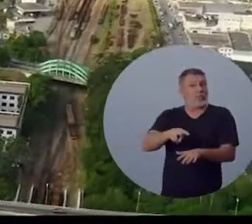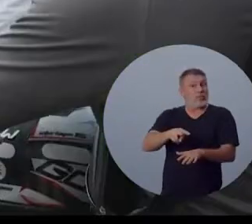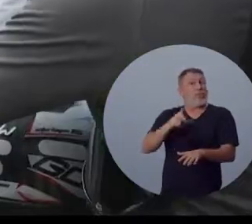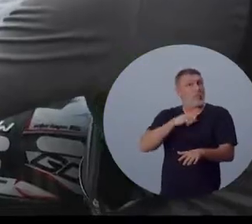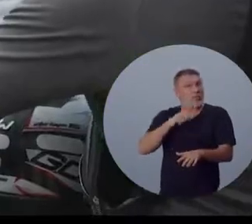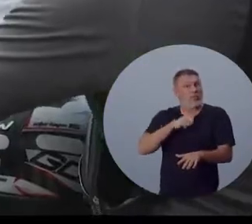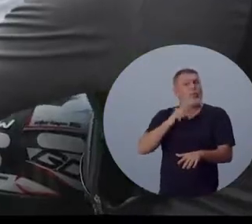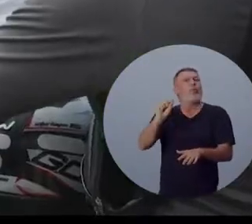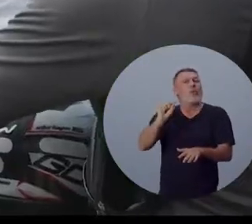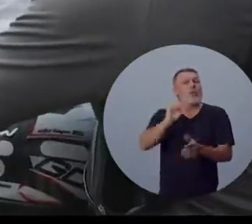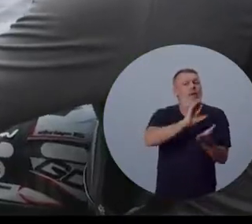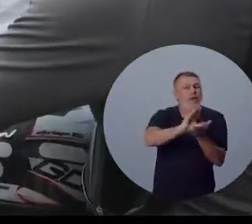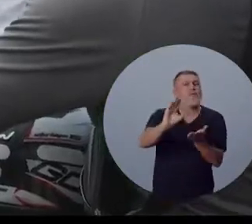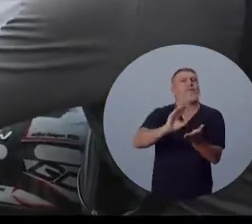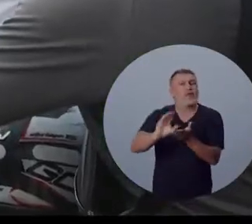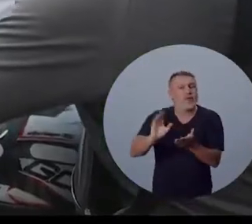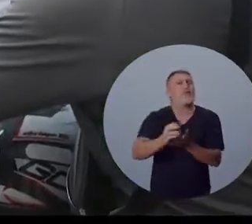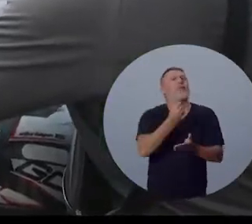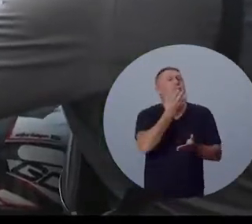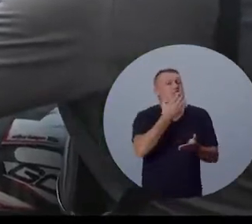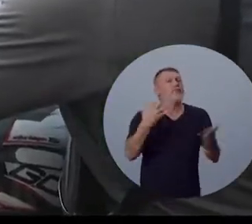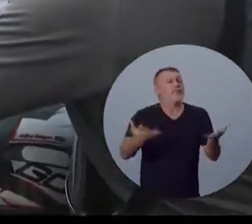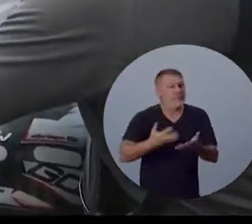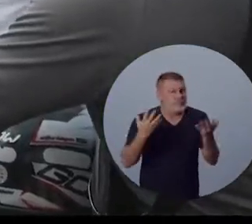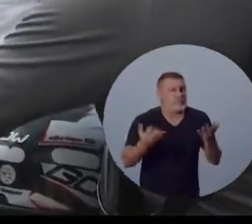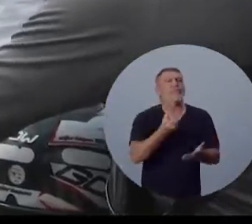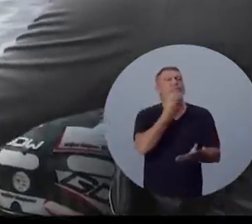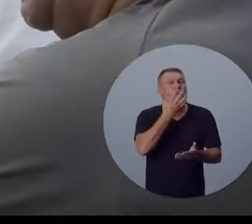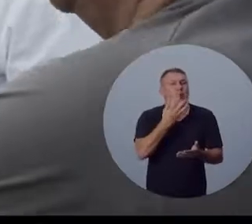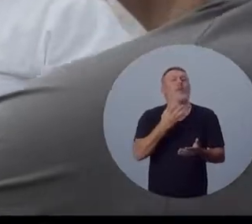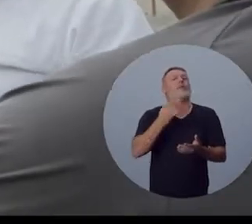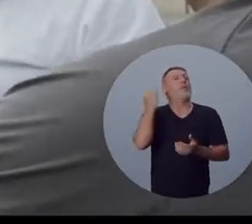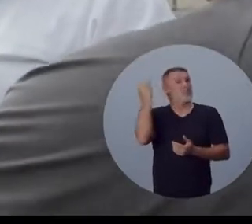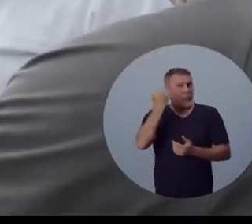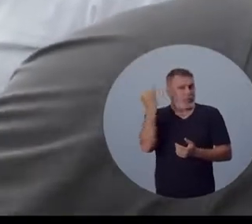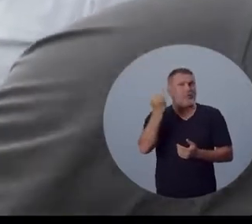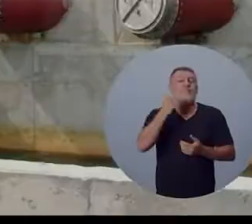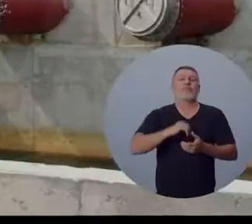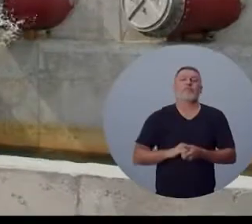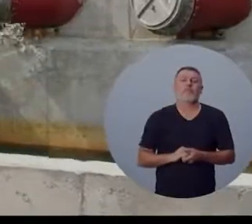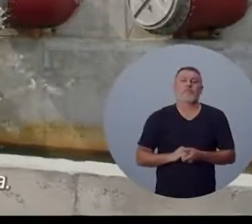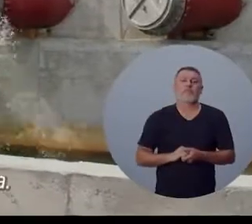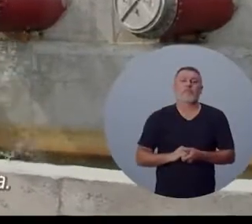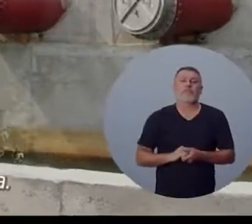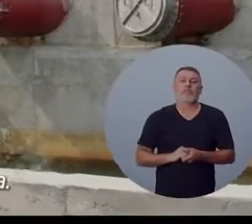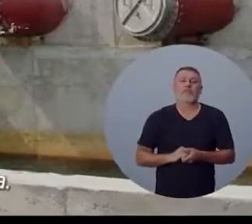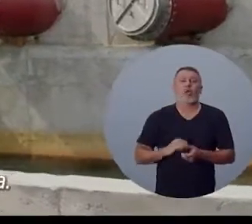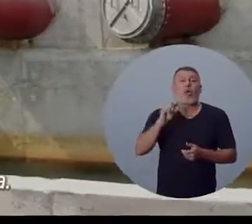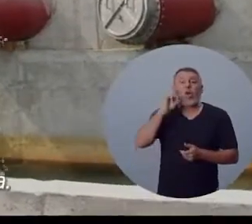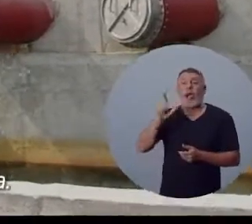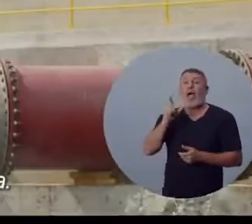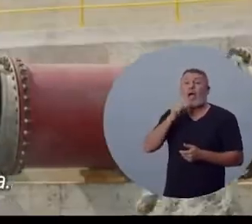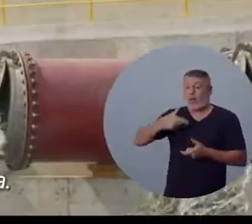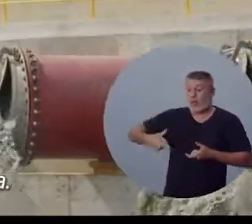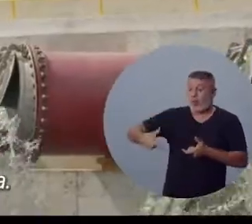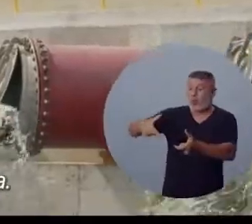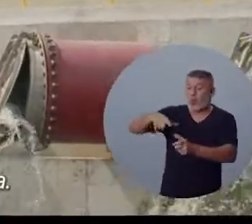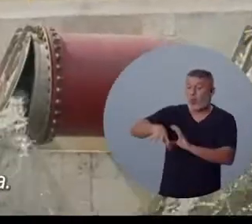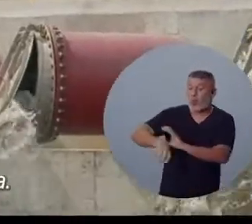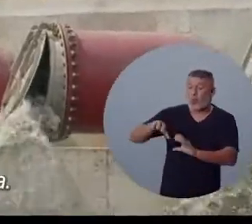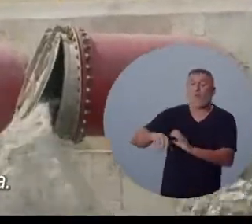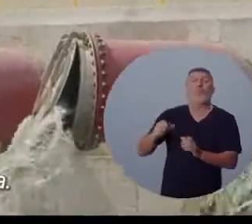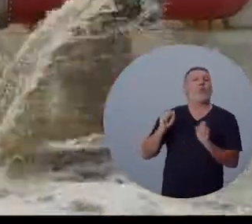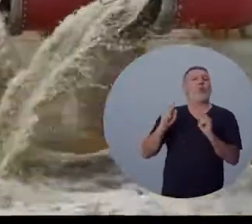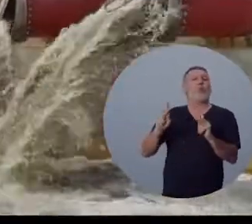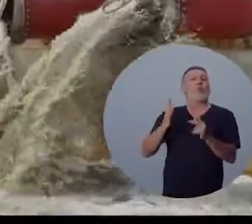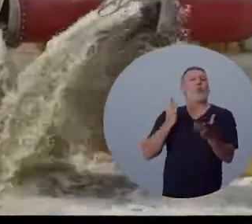aqui, você está recebendo um investimento. Maravilha, né? Valor de sol também. É importantíssimo. As bombas em teste aqui em Jardim